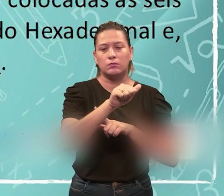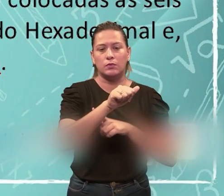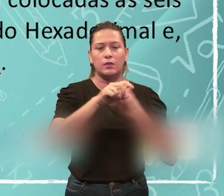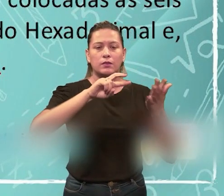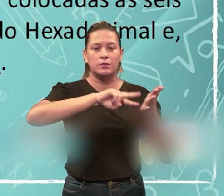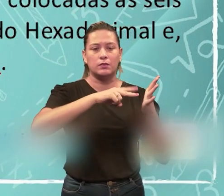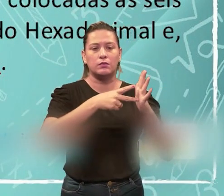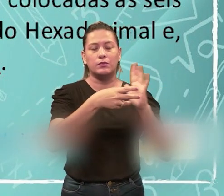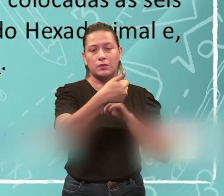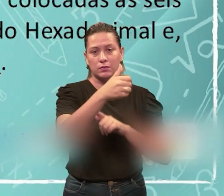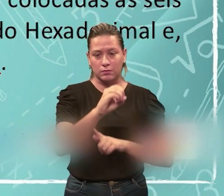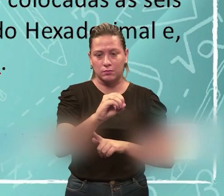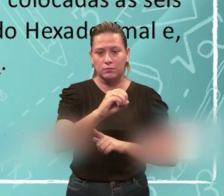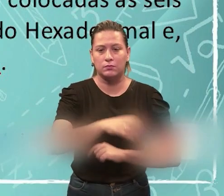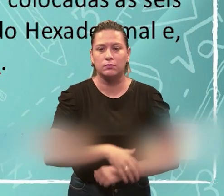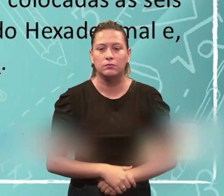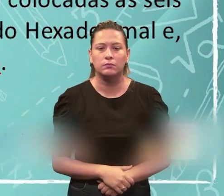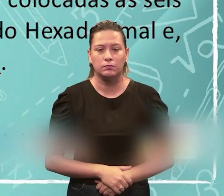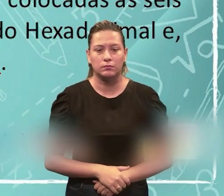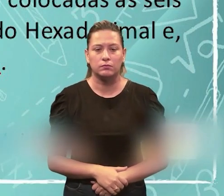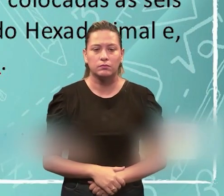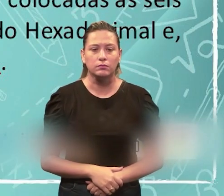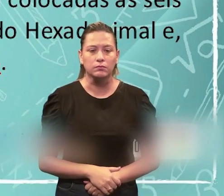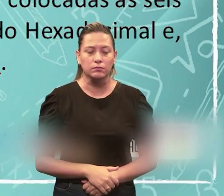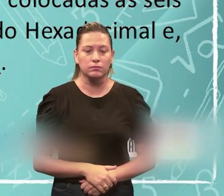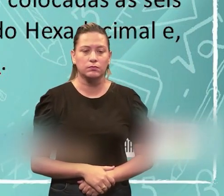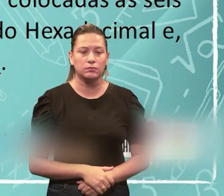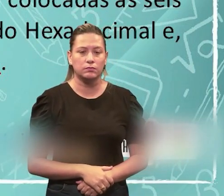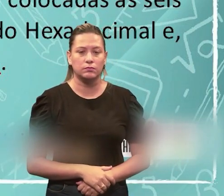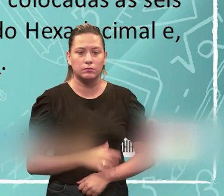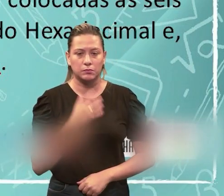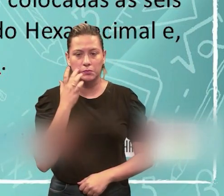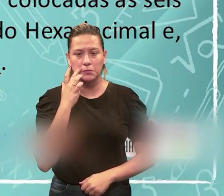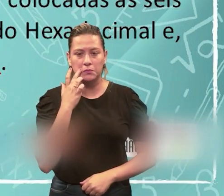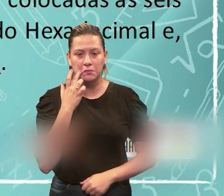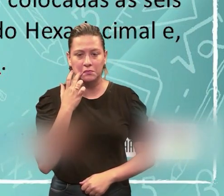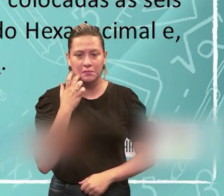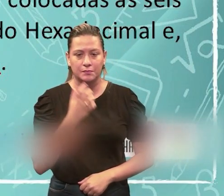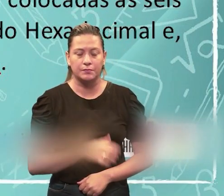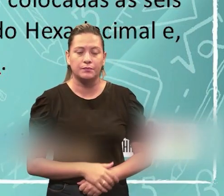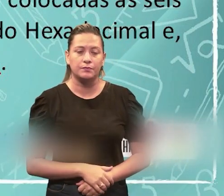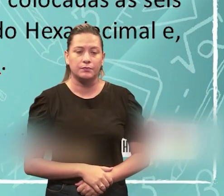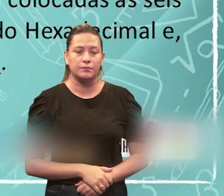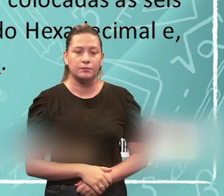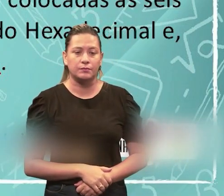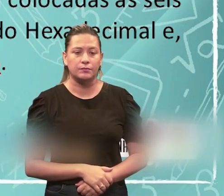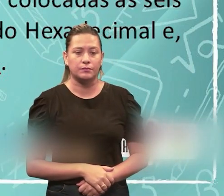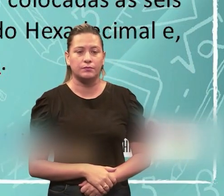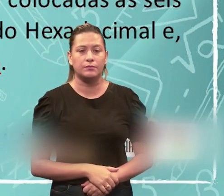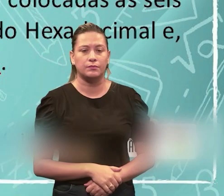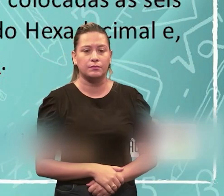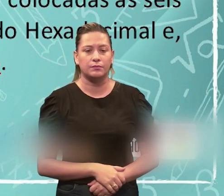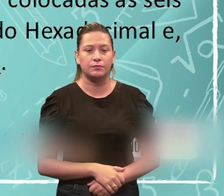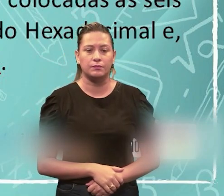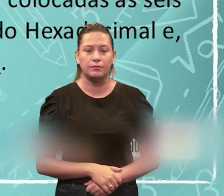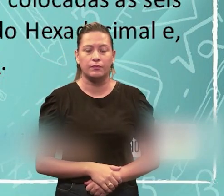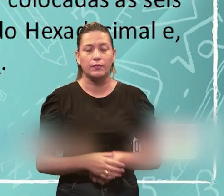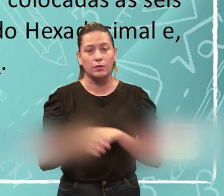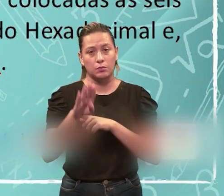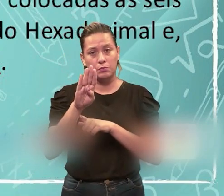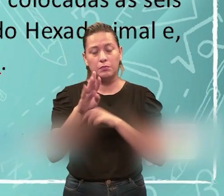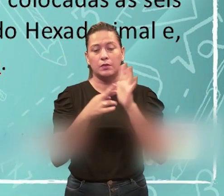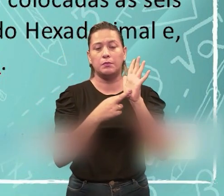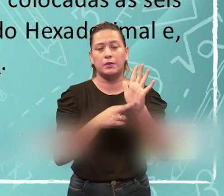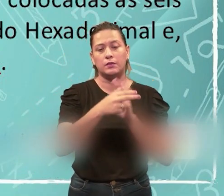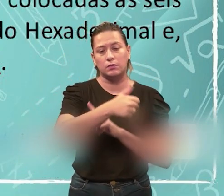então, partir, né, 0 a 9, 0 a 9 é os números mesmo, é 1, 0, 1, 2, 3, 4, 5, 6, 7, 8, 9. No décimo, é o representado